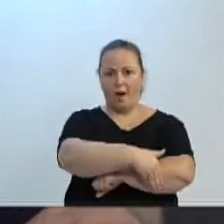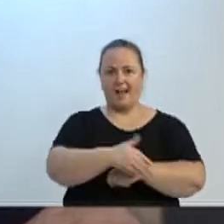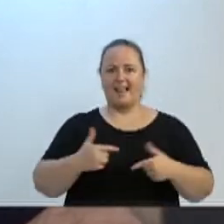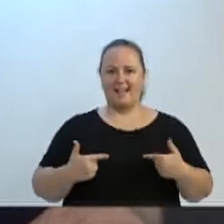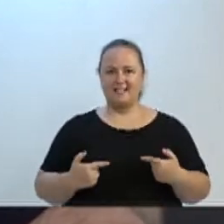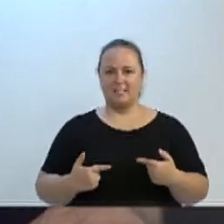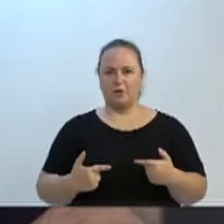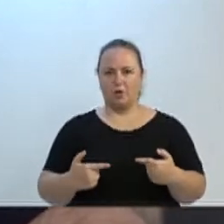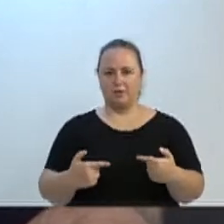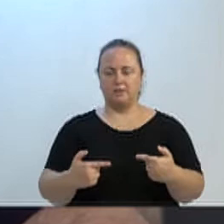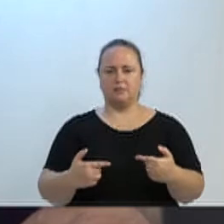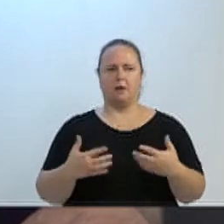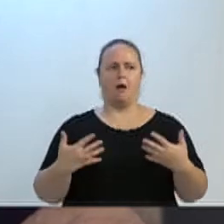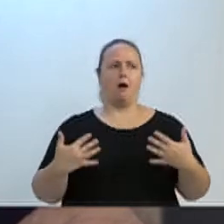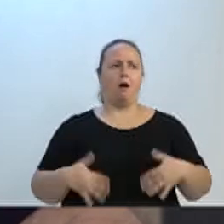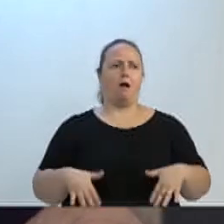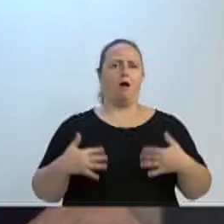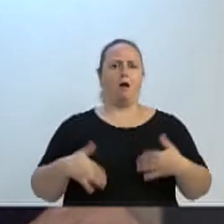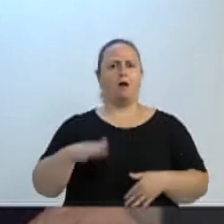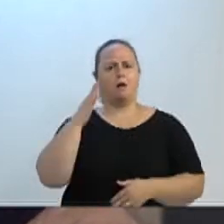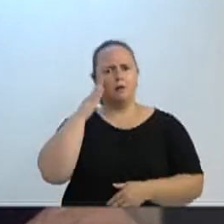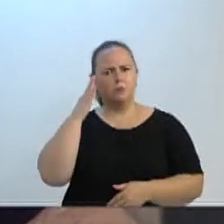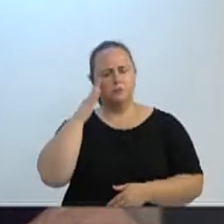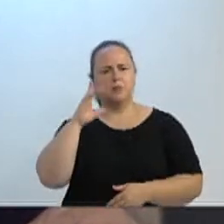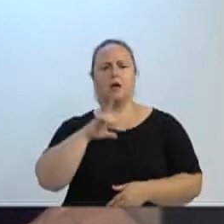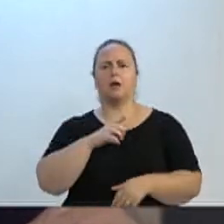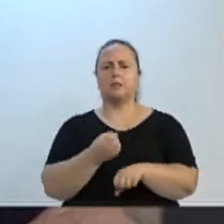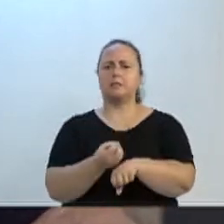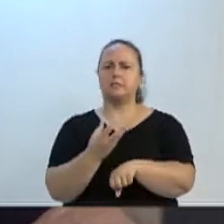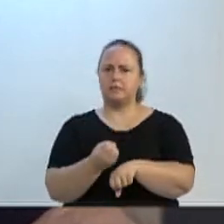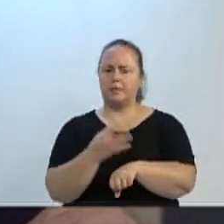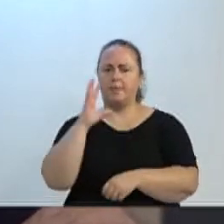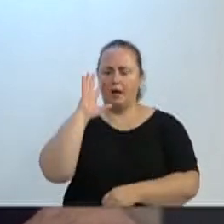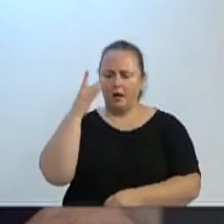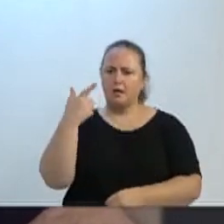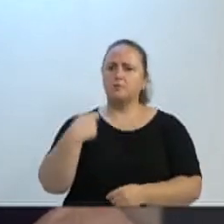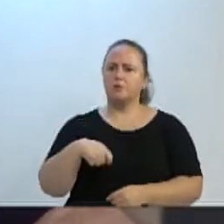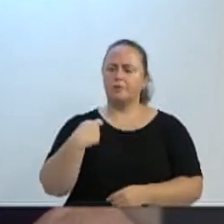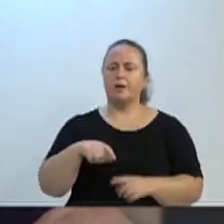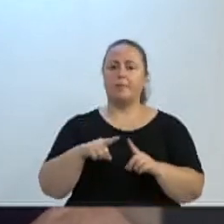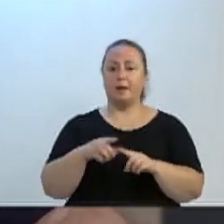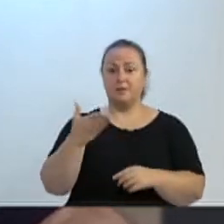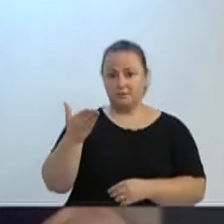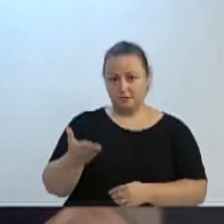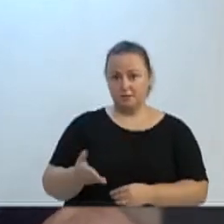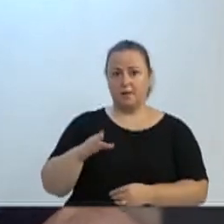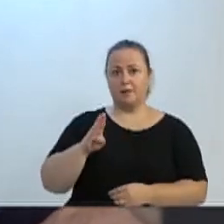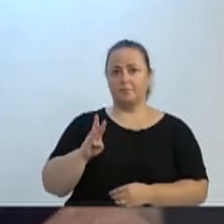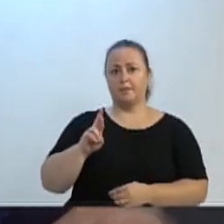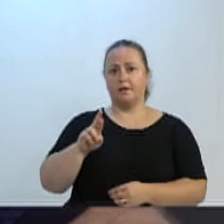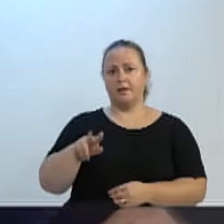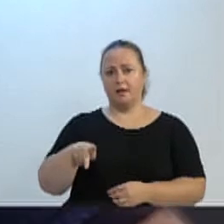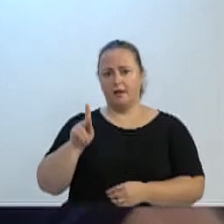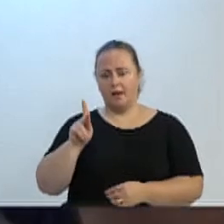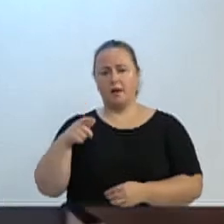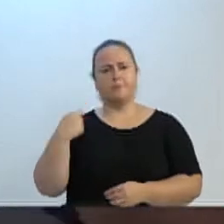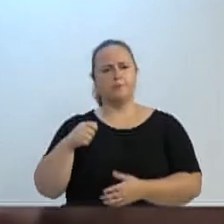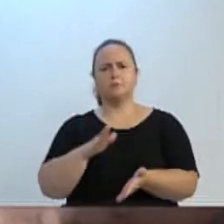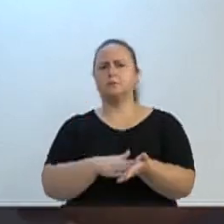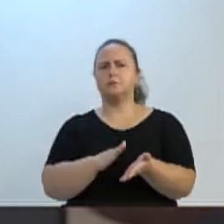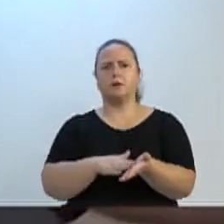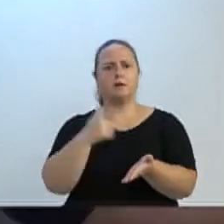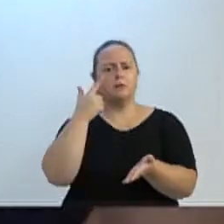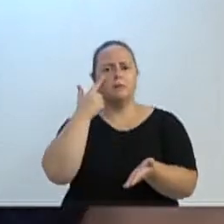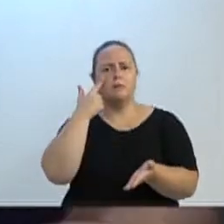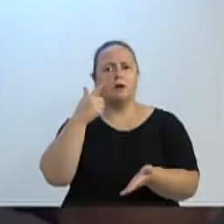passou a rede. Lógico, o Samai também tem as questões que eles têm que resolver. Mas a BRK, que é o assunto que a vossa excelência trouxe, nós temos que cobrar. Porque eles têm que devolver